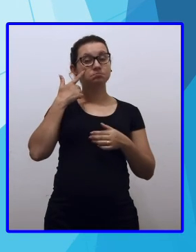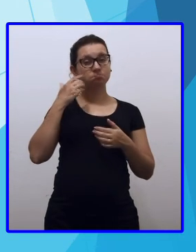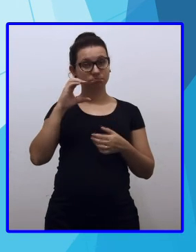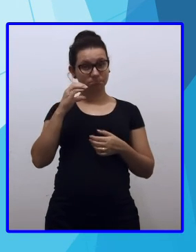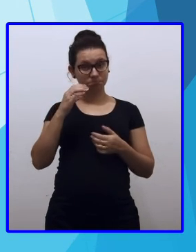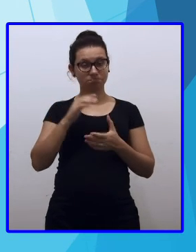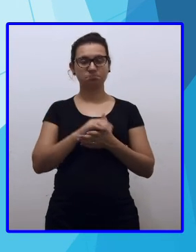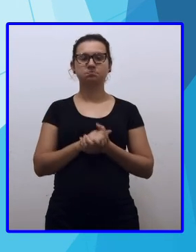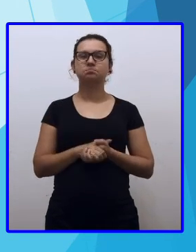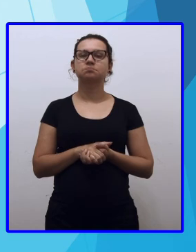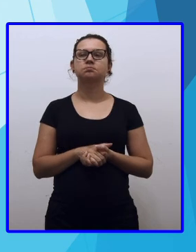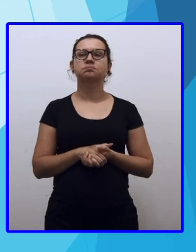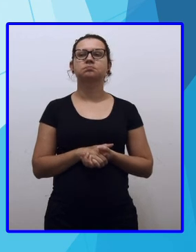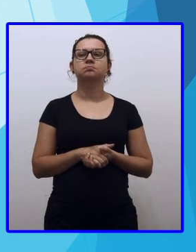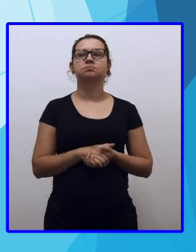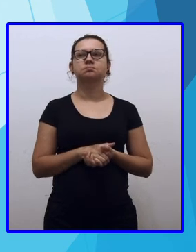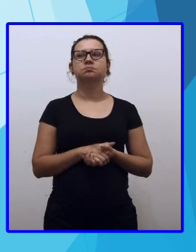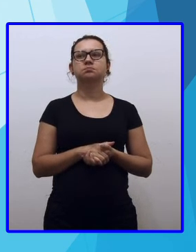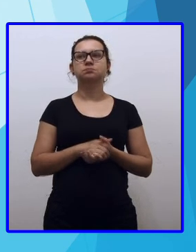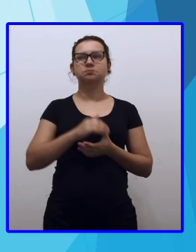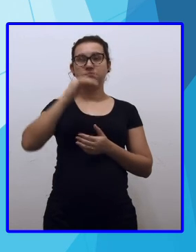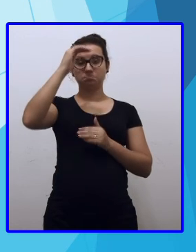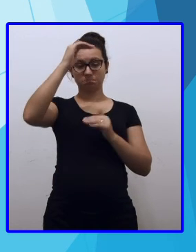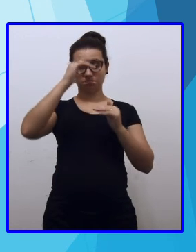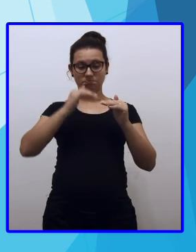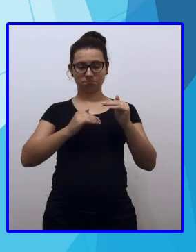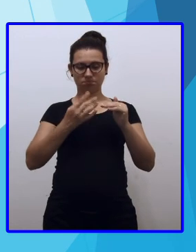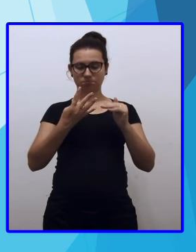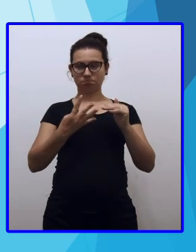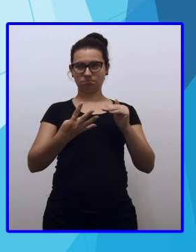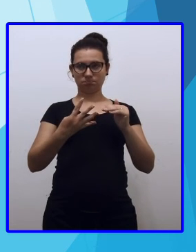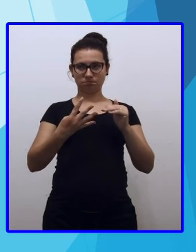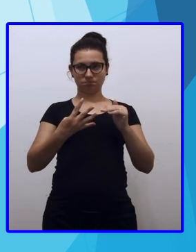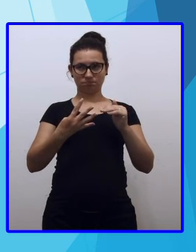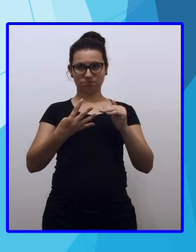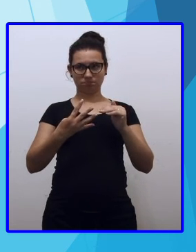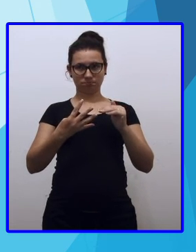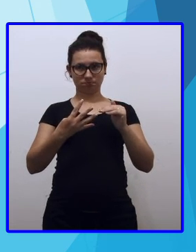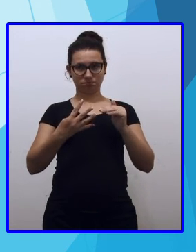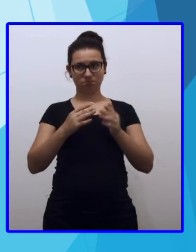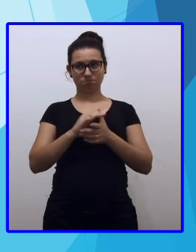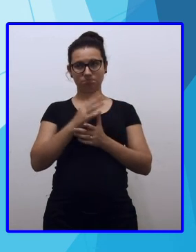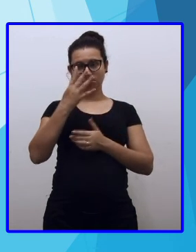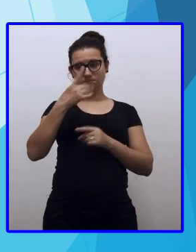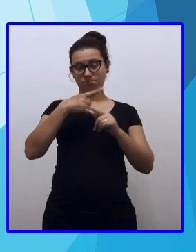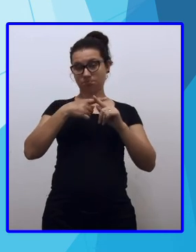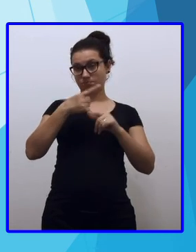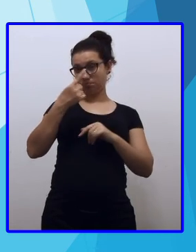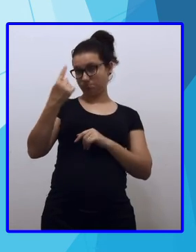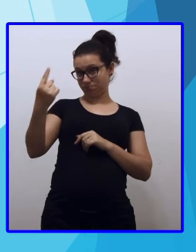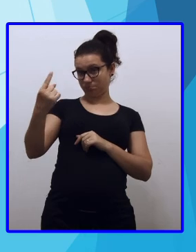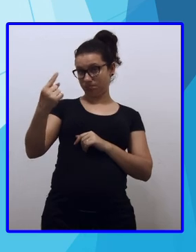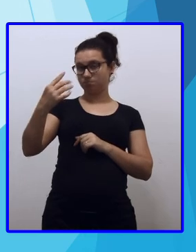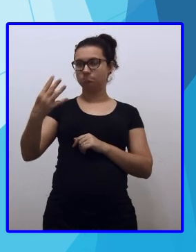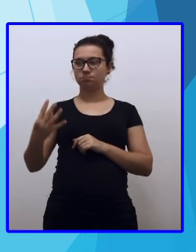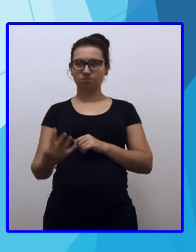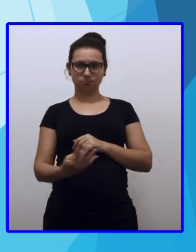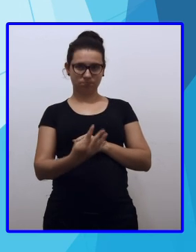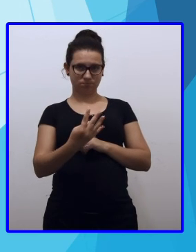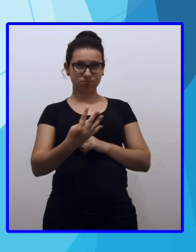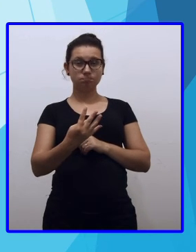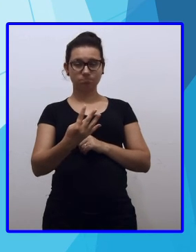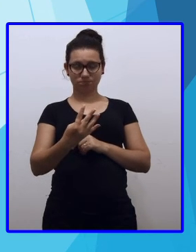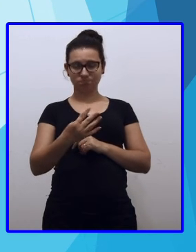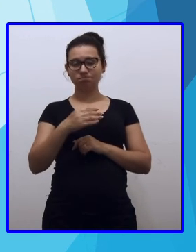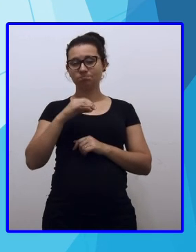centavos. Então, abaixo o quatro, que está lá no centavo. Então, quatro vezes um, quatro. Para